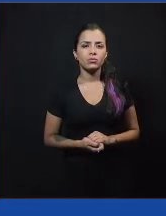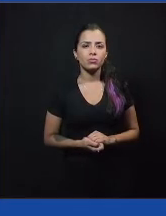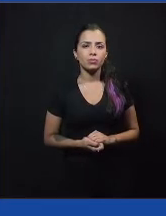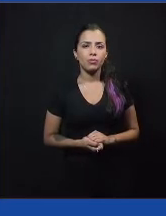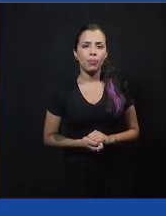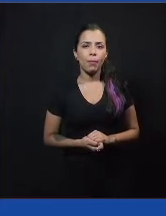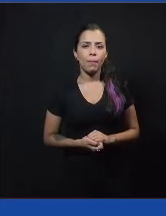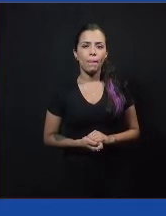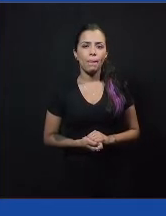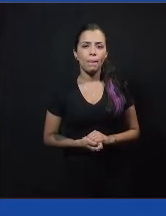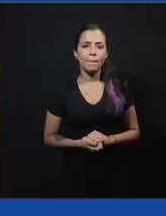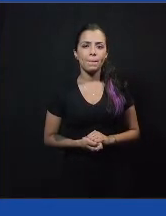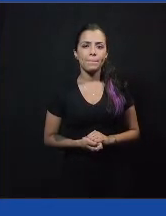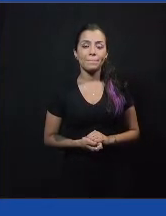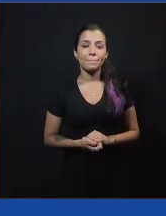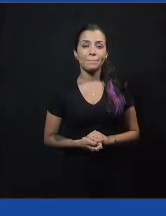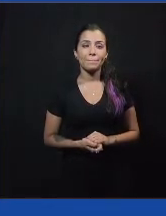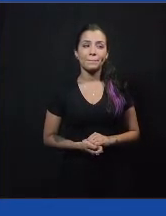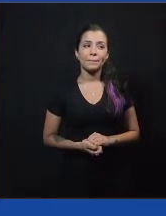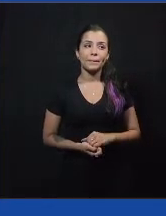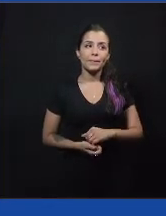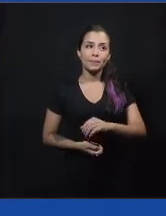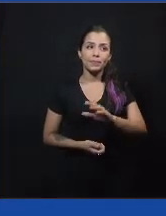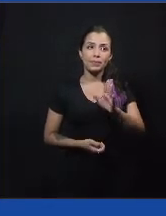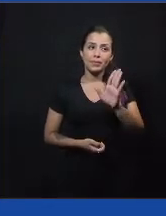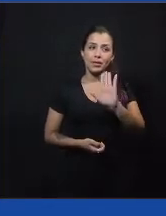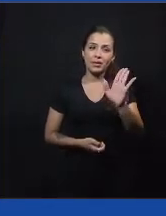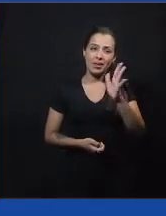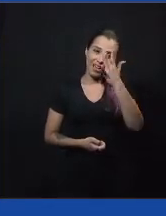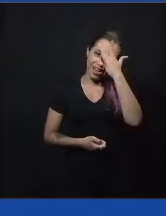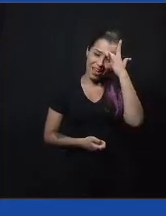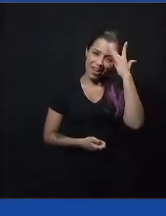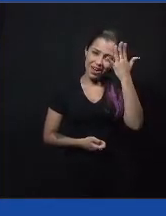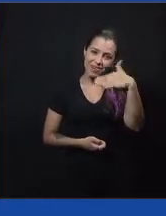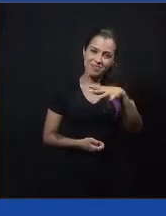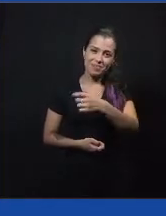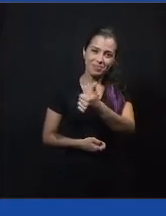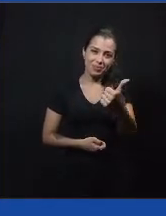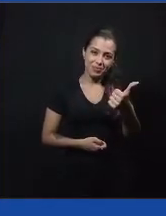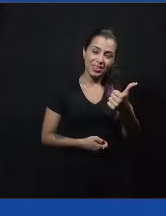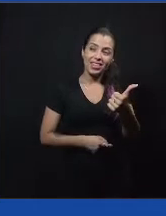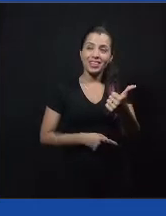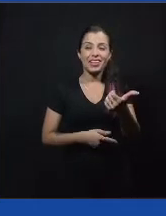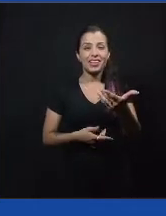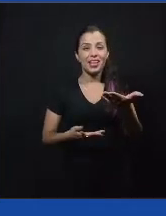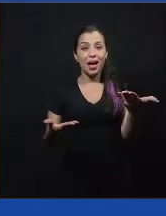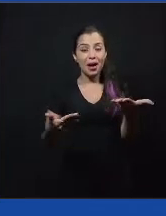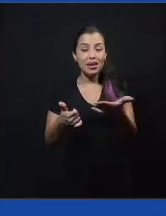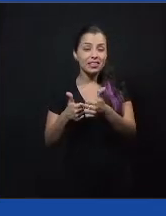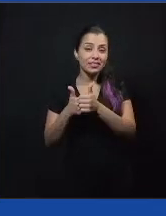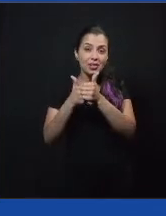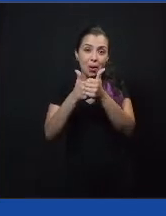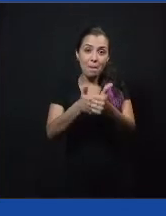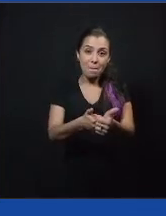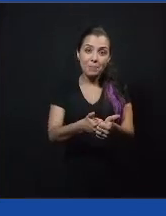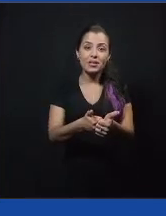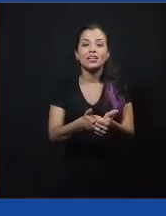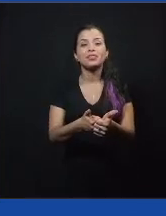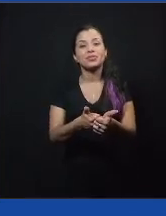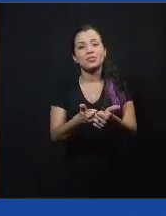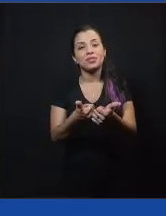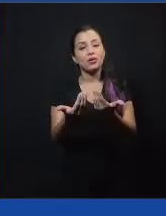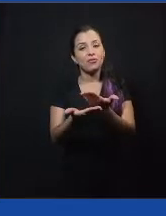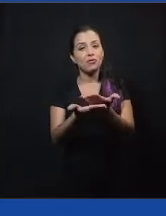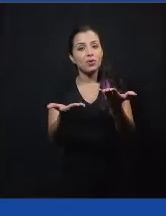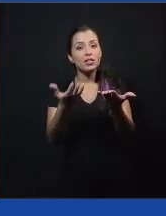Olá, pessoal! Saudações a todos que estão nos acompanhando nesse momento. Boa tarde ao pessoal do